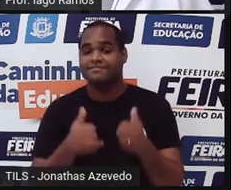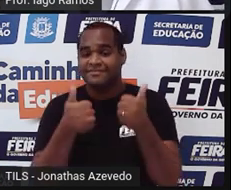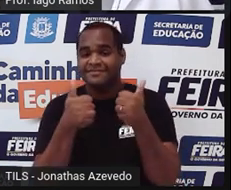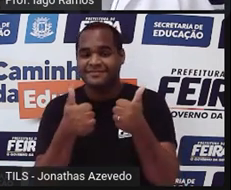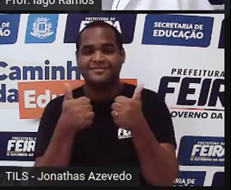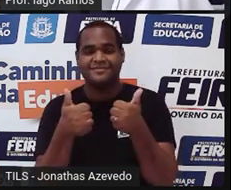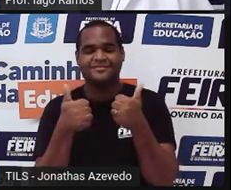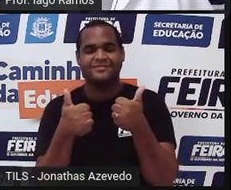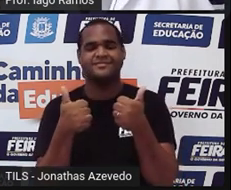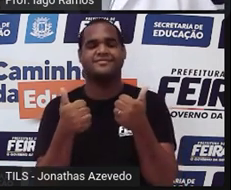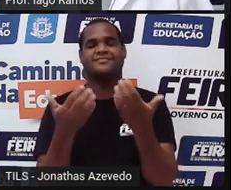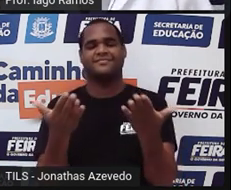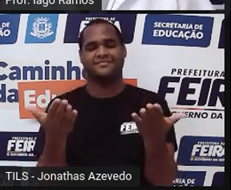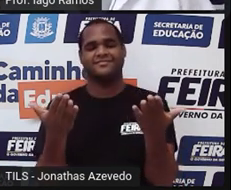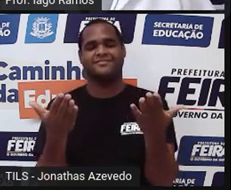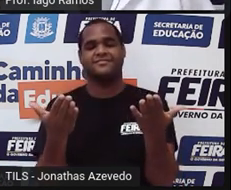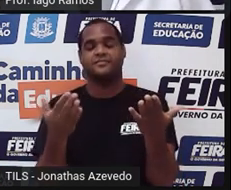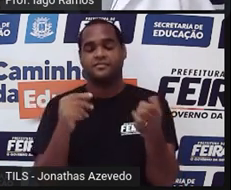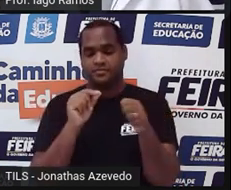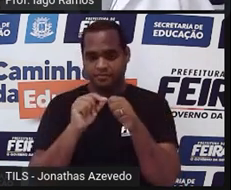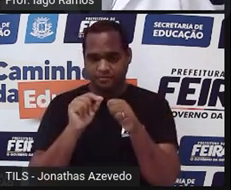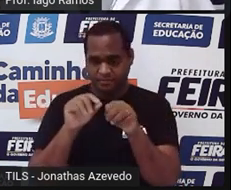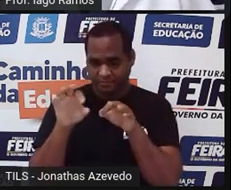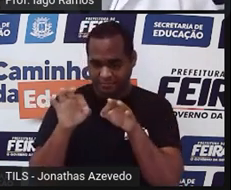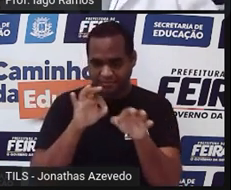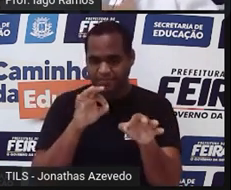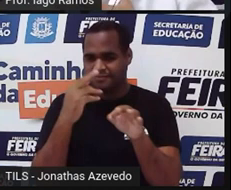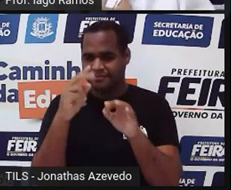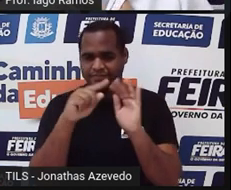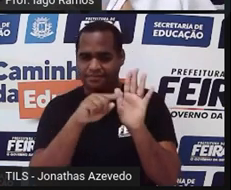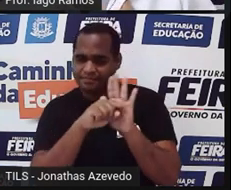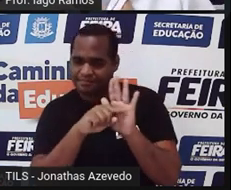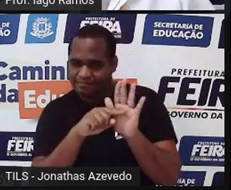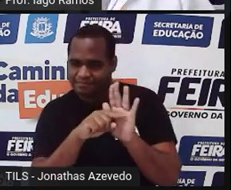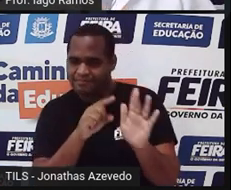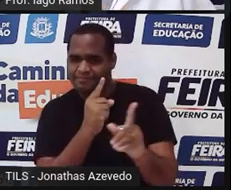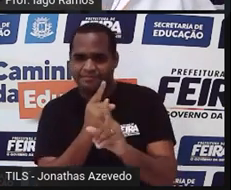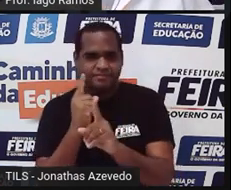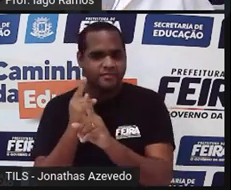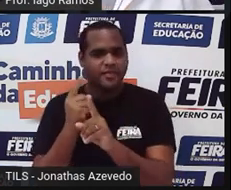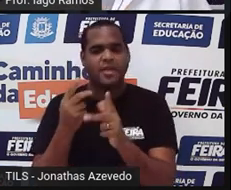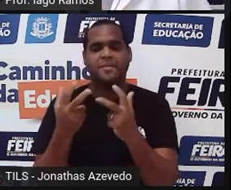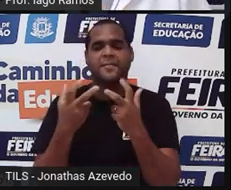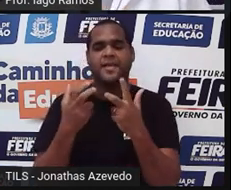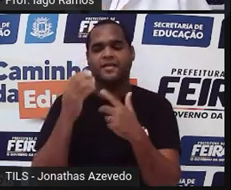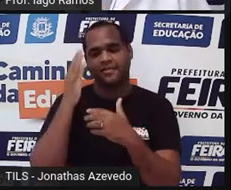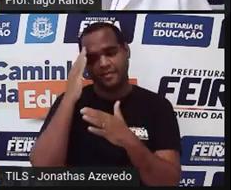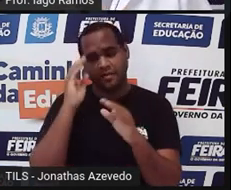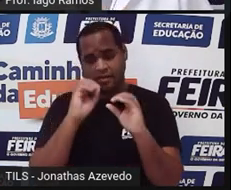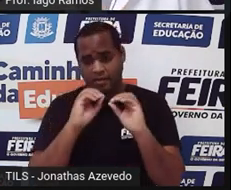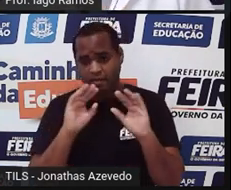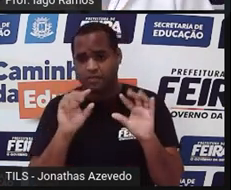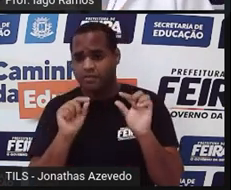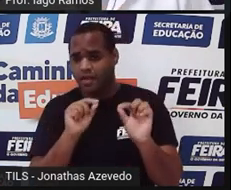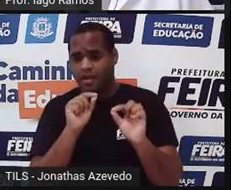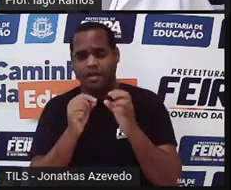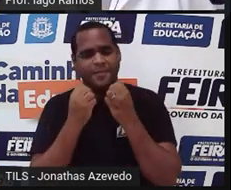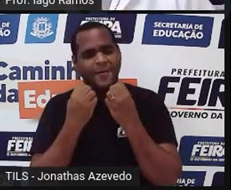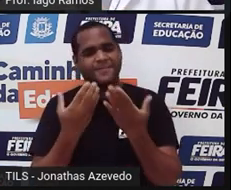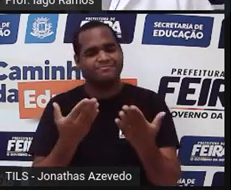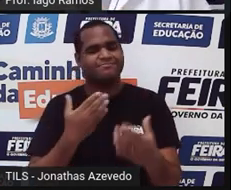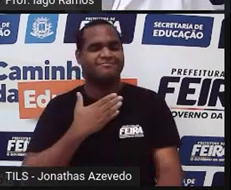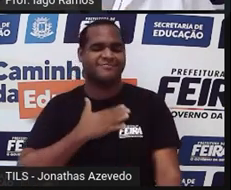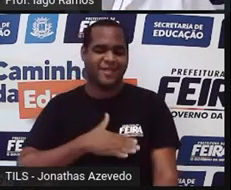Pronto, é isso aí. Fez aí a sua avaliação? Conseguiu? Percebeu quanto você entendeu até aqui? Fica